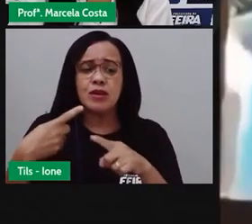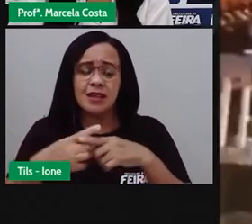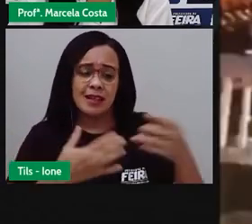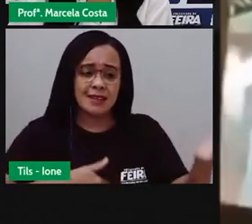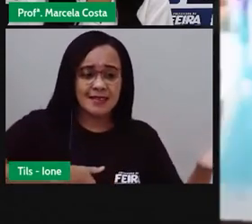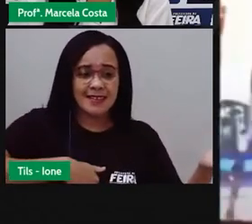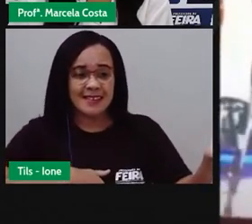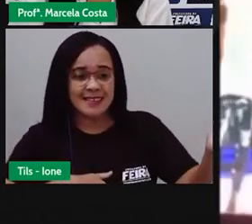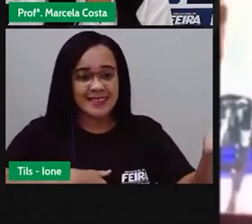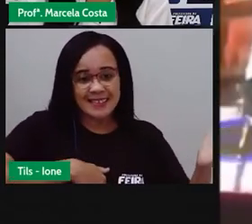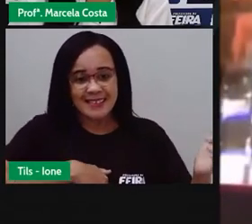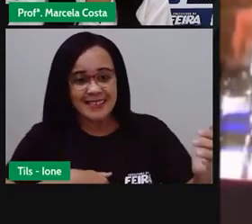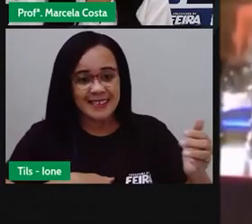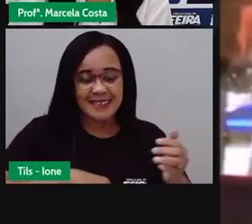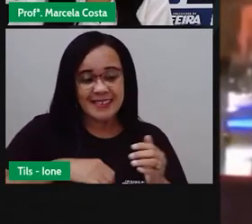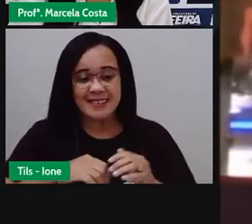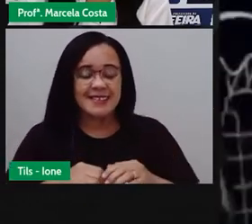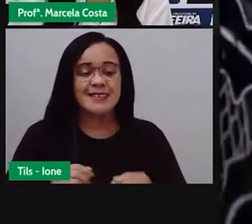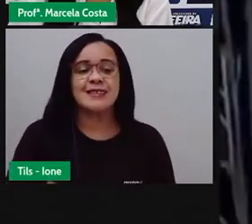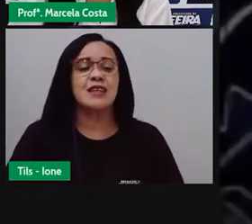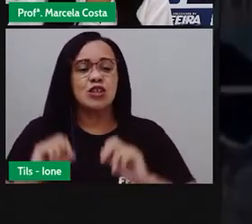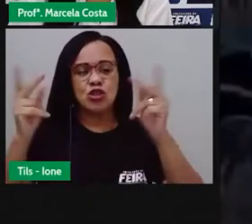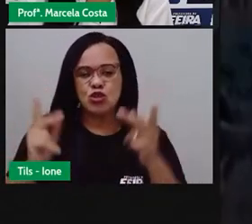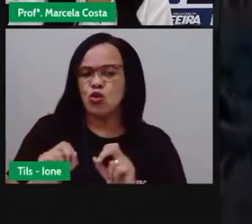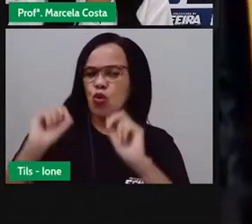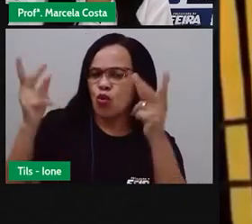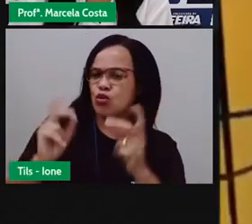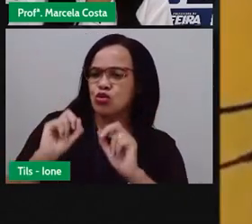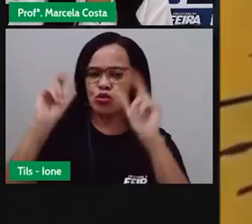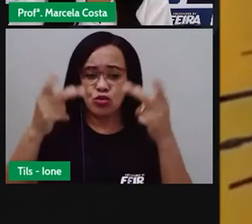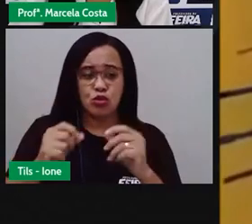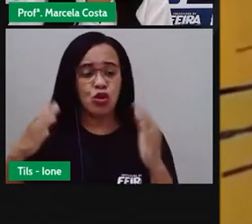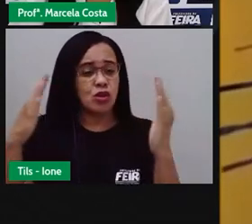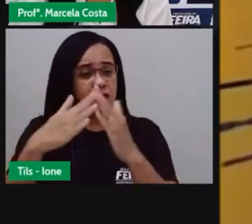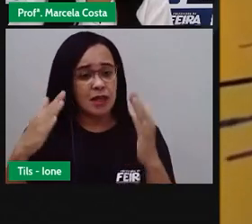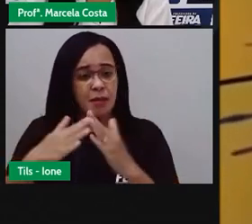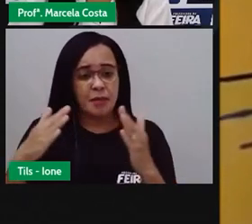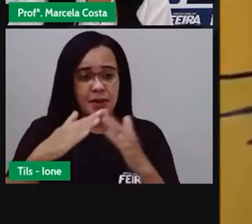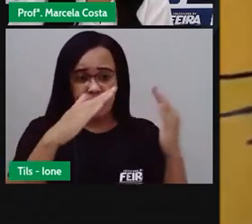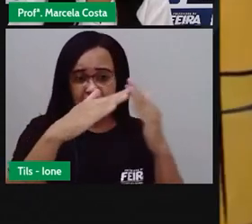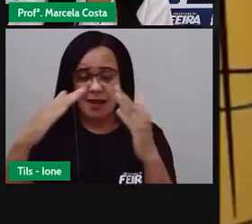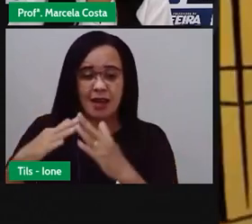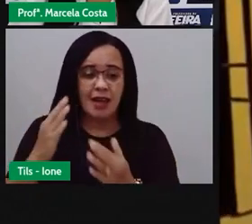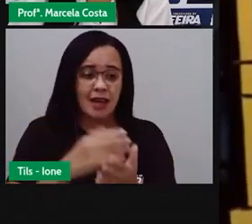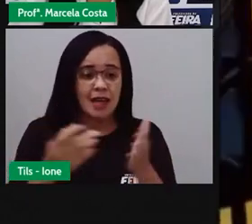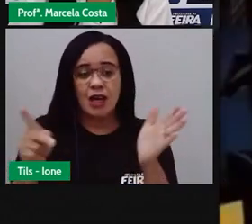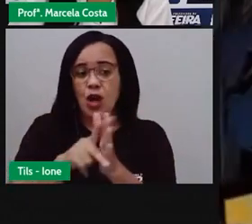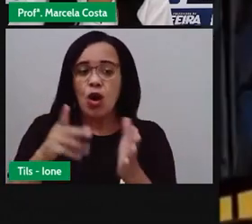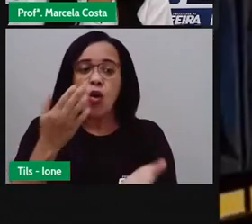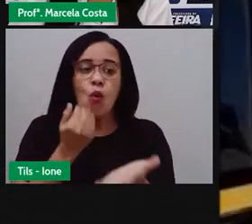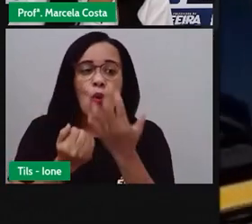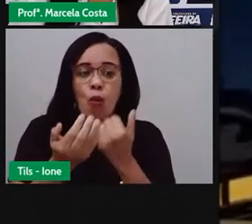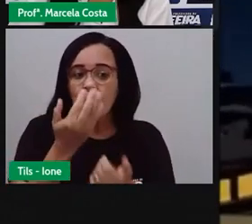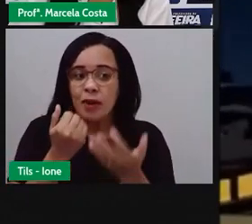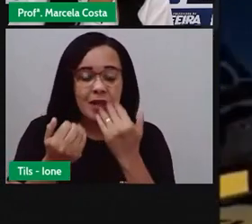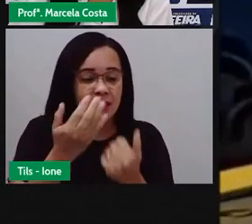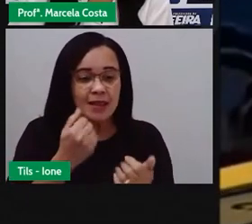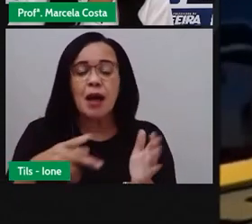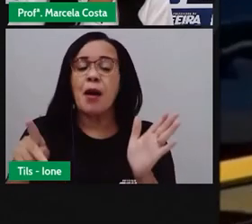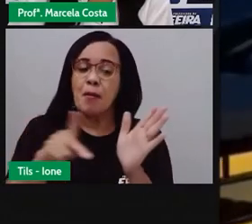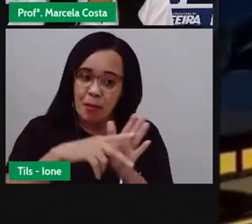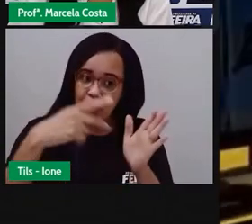quadrilhas, shows de forró, além das diversas barraquinhas com suas comidas típicas. E por falar em comidas